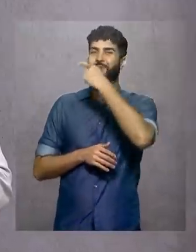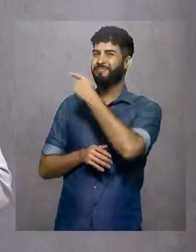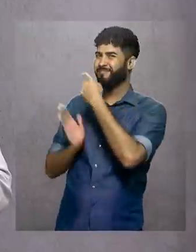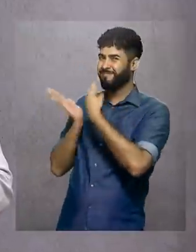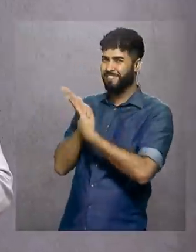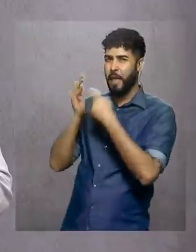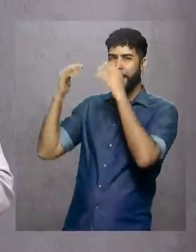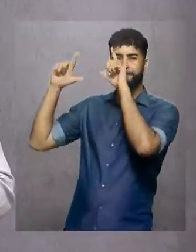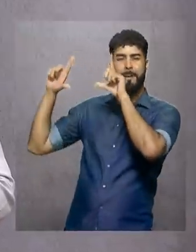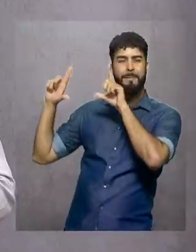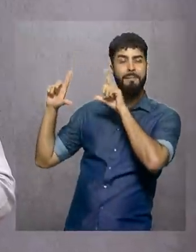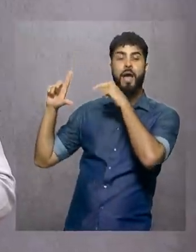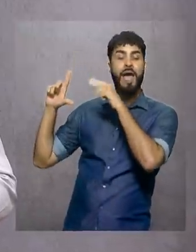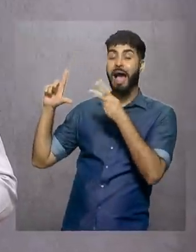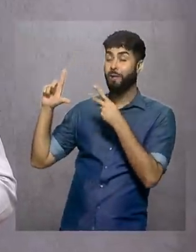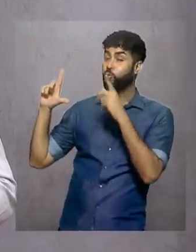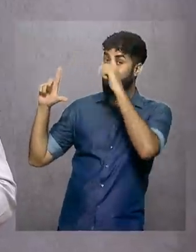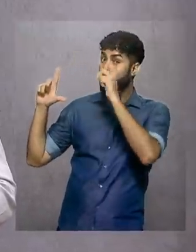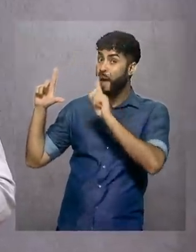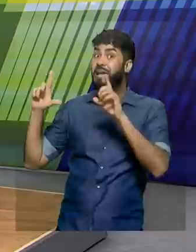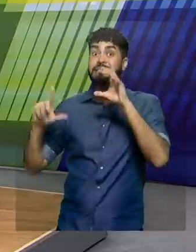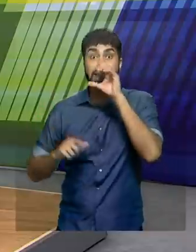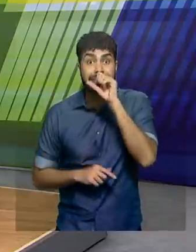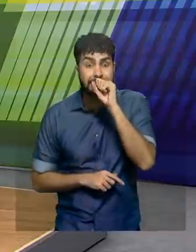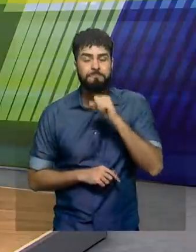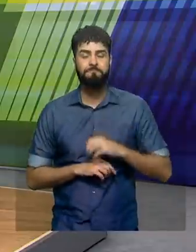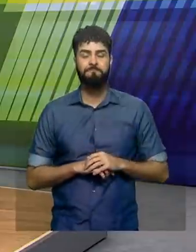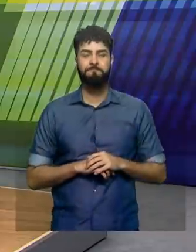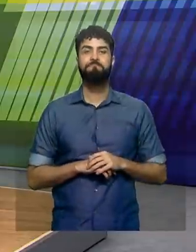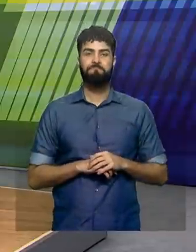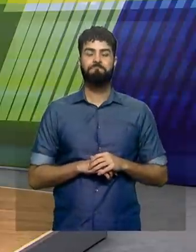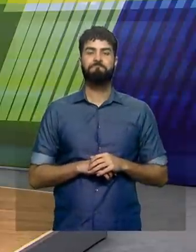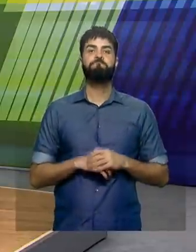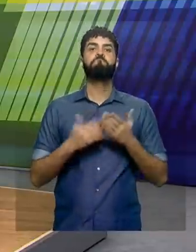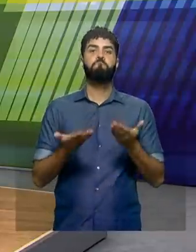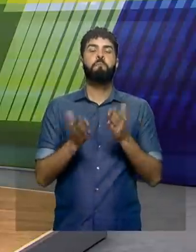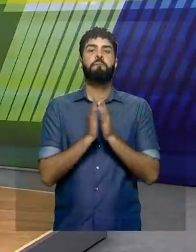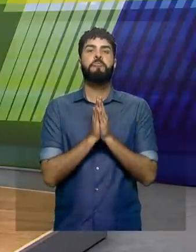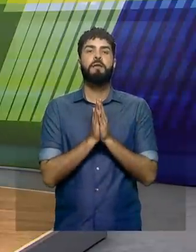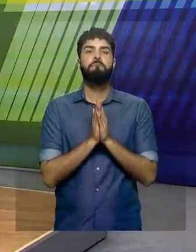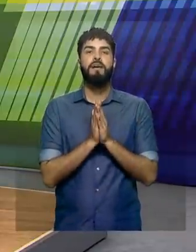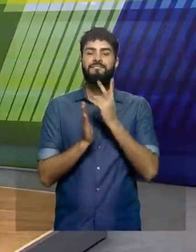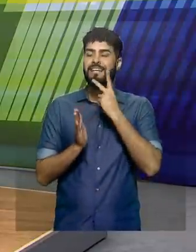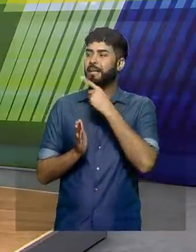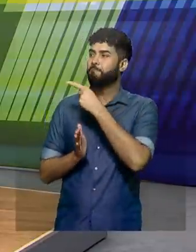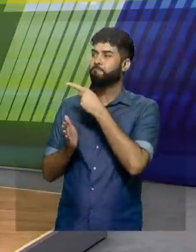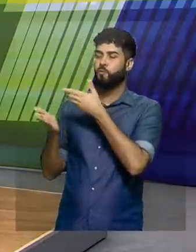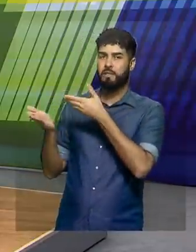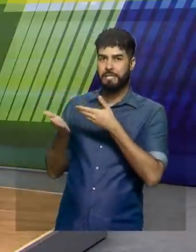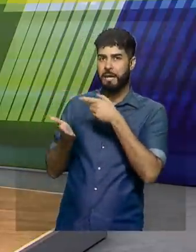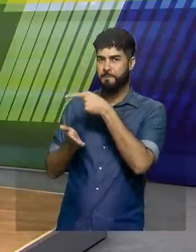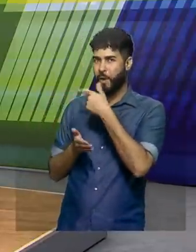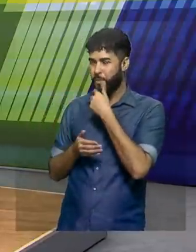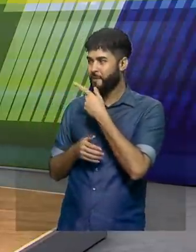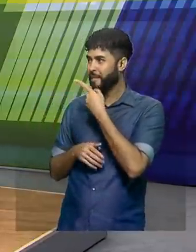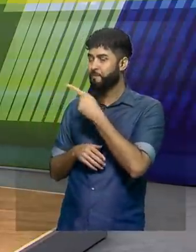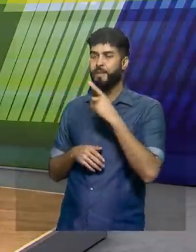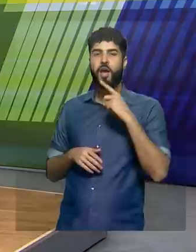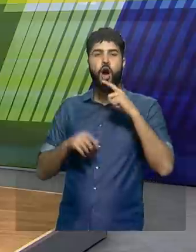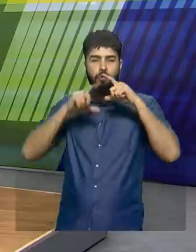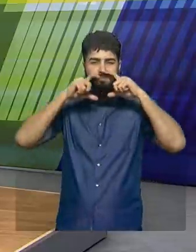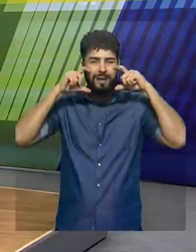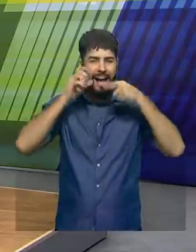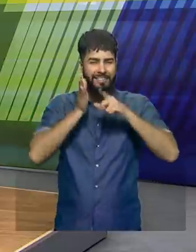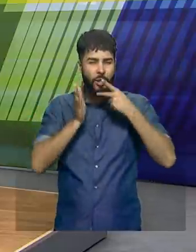na arte. Eu volto a falar com o Rodrigo Campos, porque o nosso amigo Sérgio do Bocage, que também faz parte aqui da nossa equipe, ele gosta de dizer o